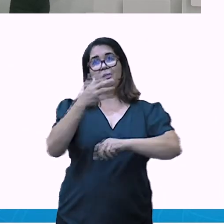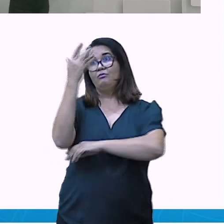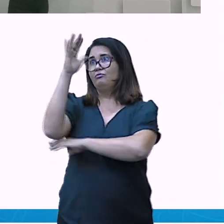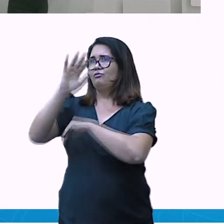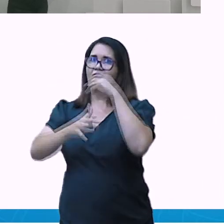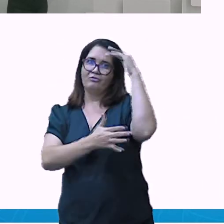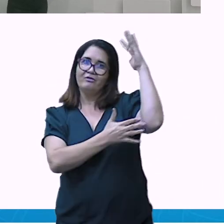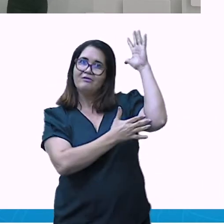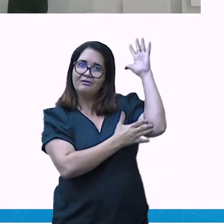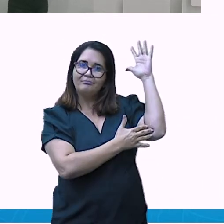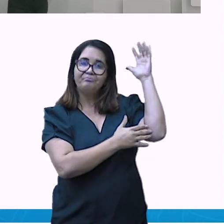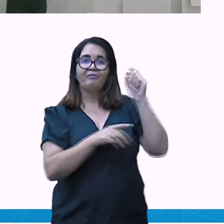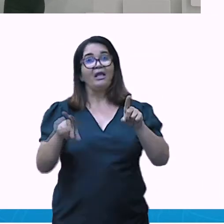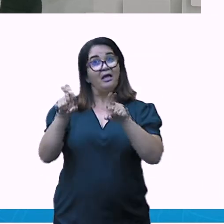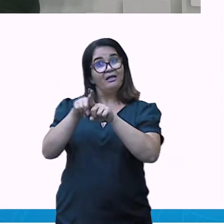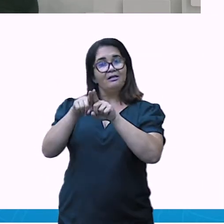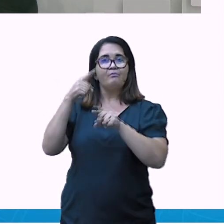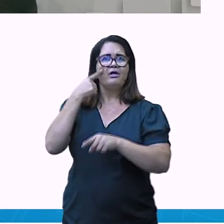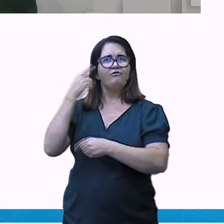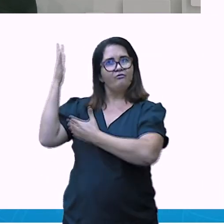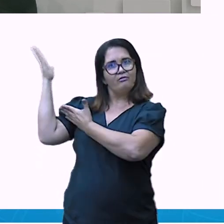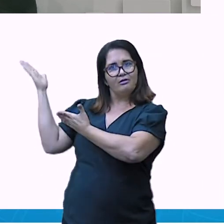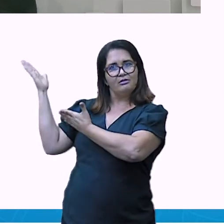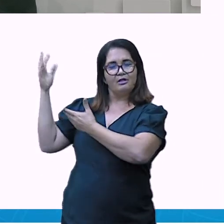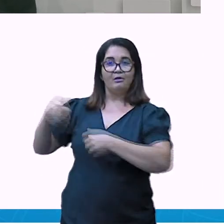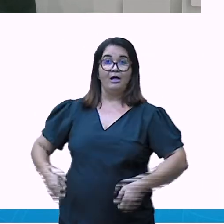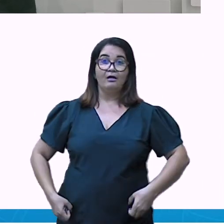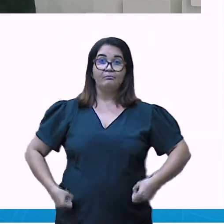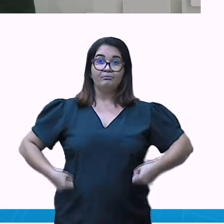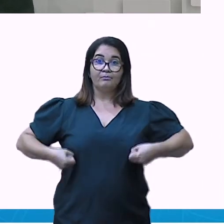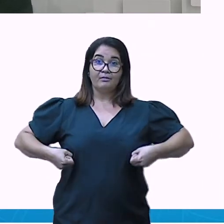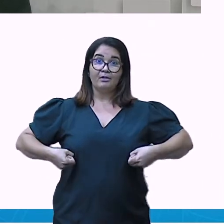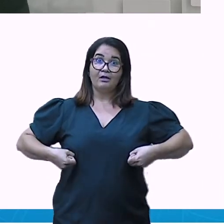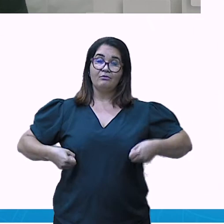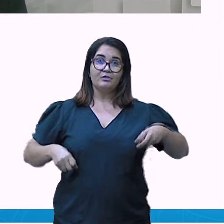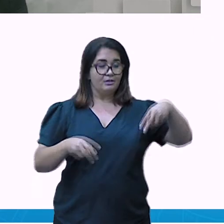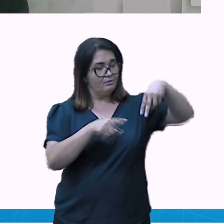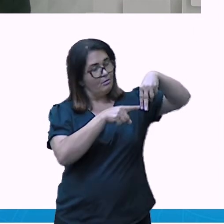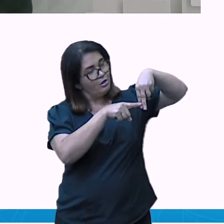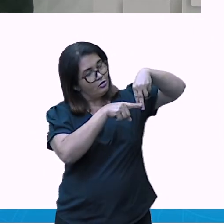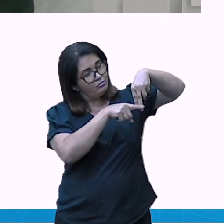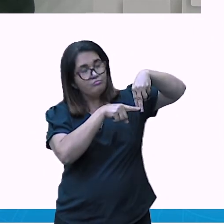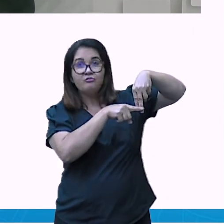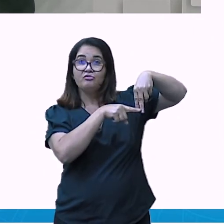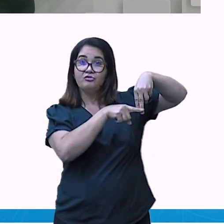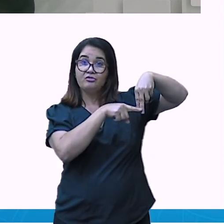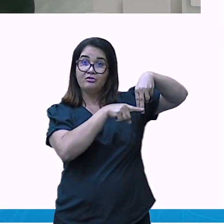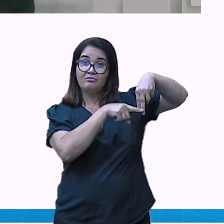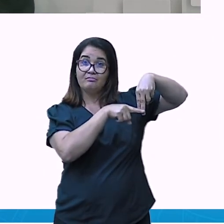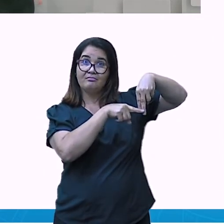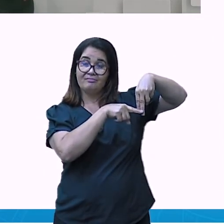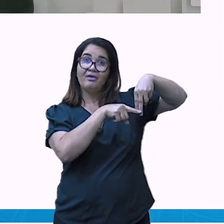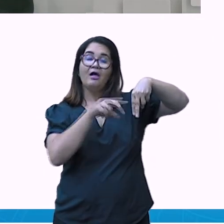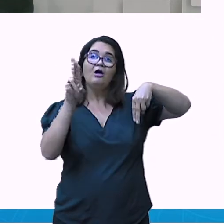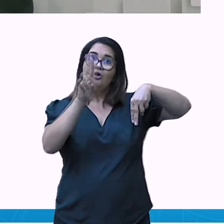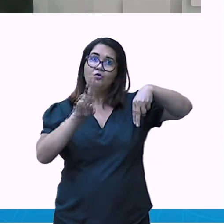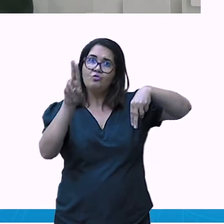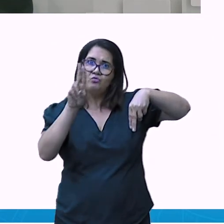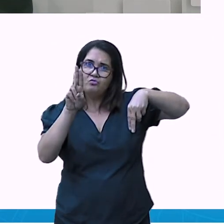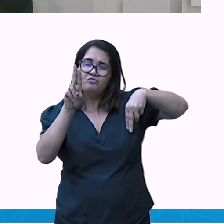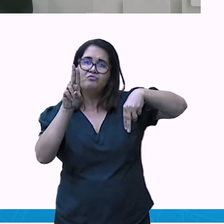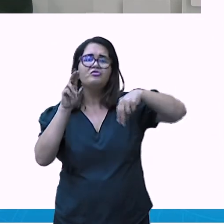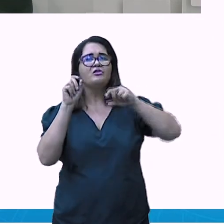jeans. Confecção, né, confeccionando aí essas calças jeans como bolsas. Pra fazer